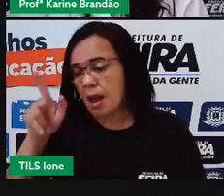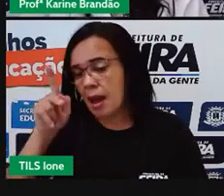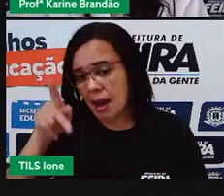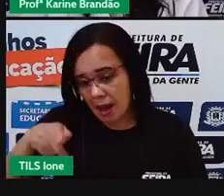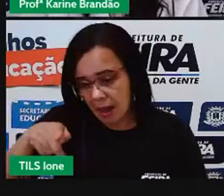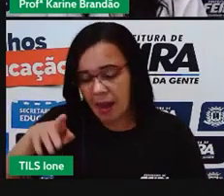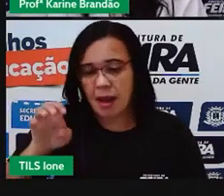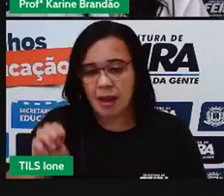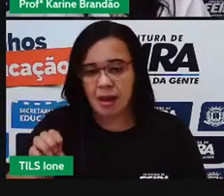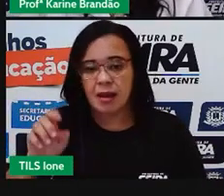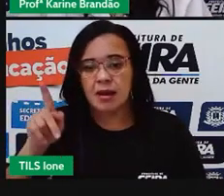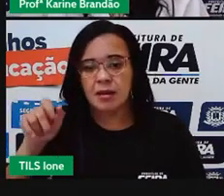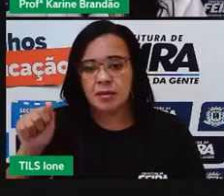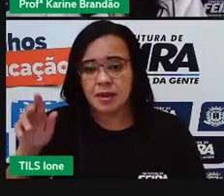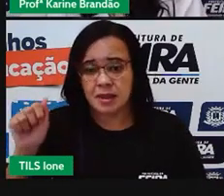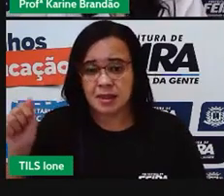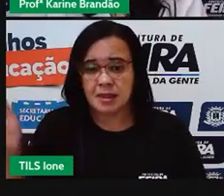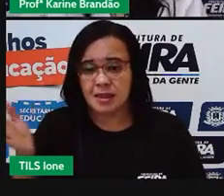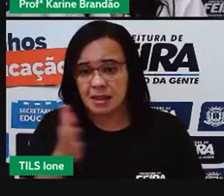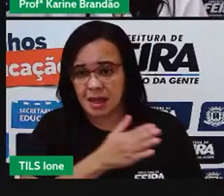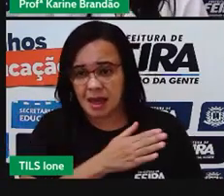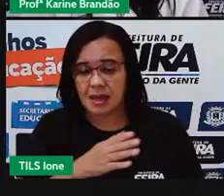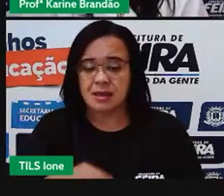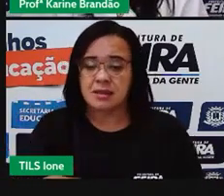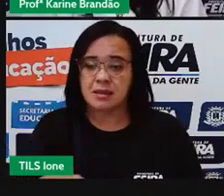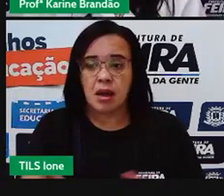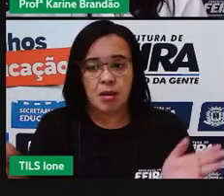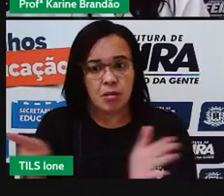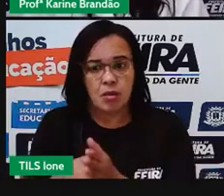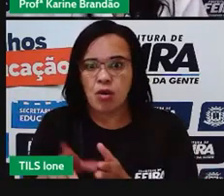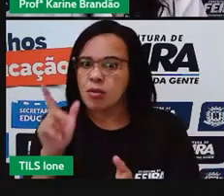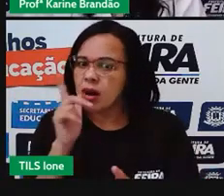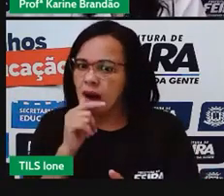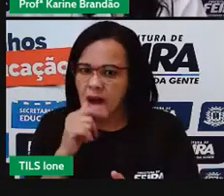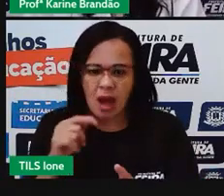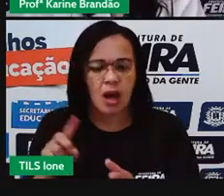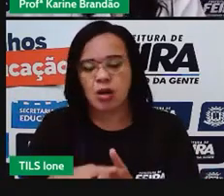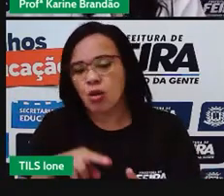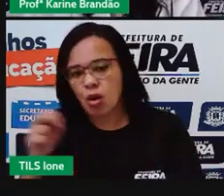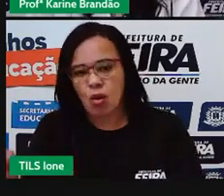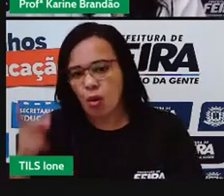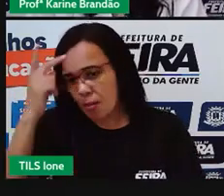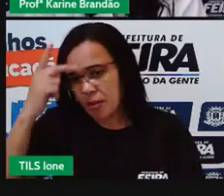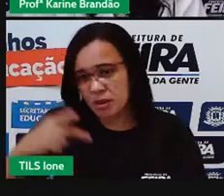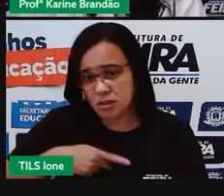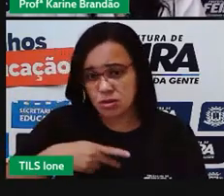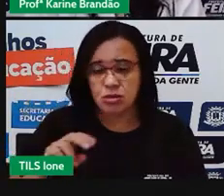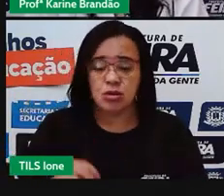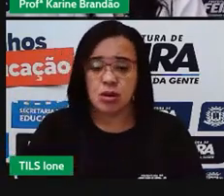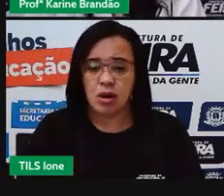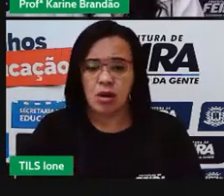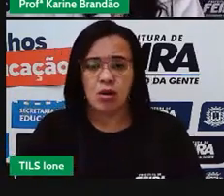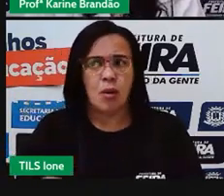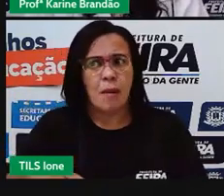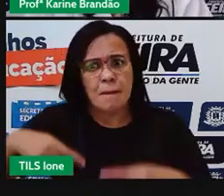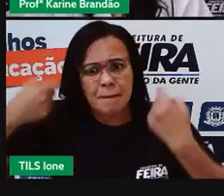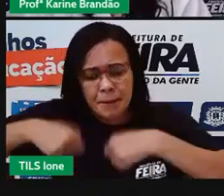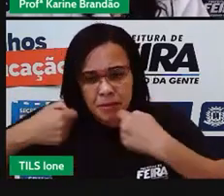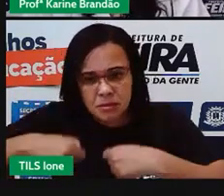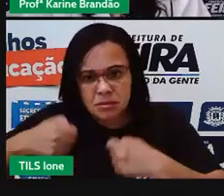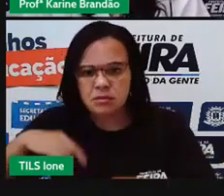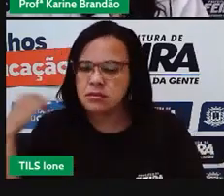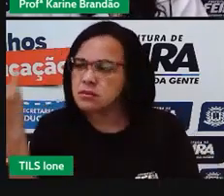ou de um país, ou global, a gente tem que pensar na água que é consumida, que é gasta,